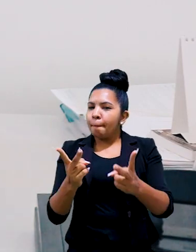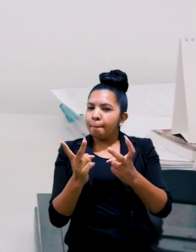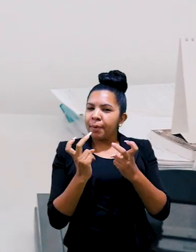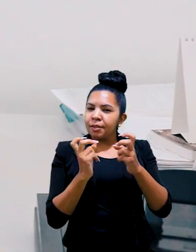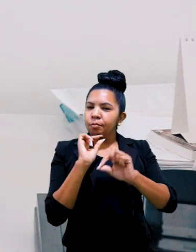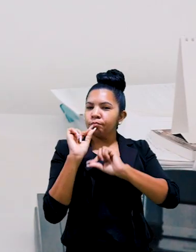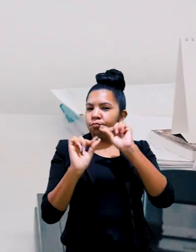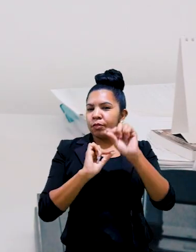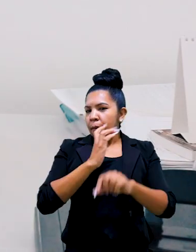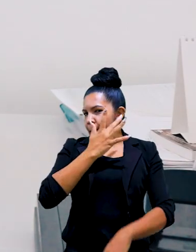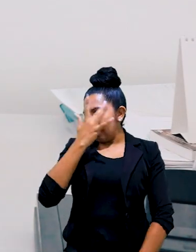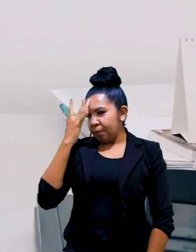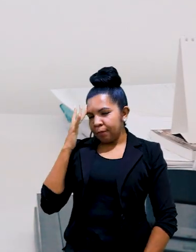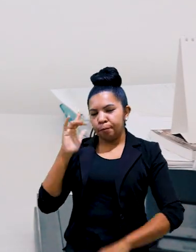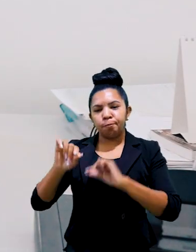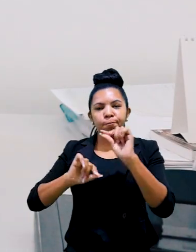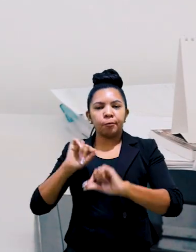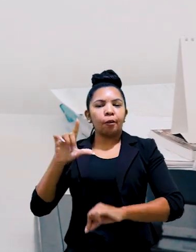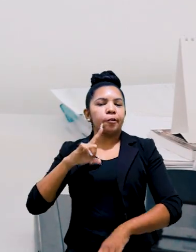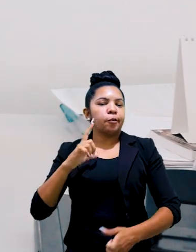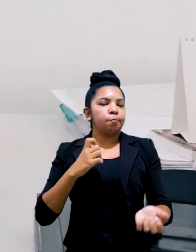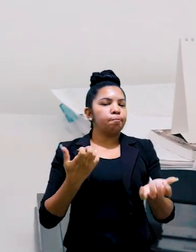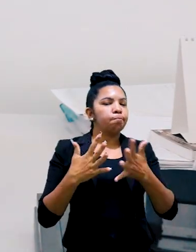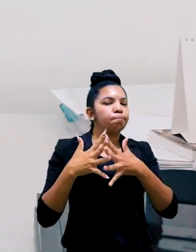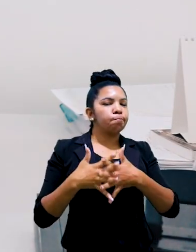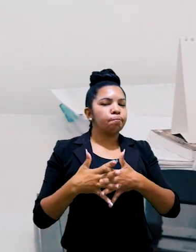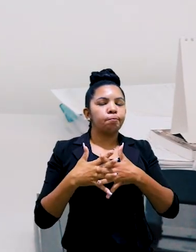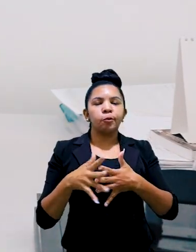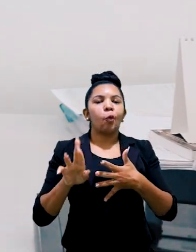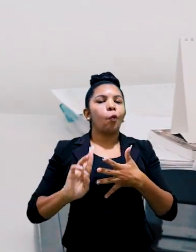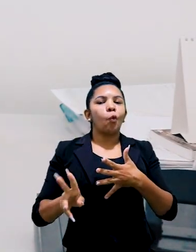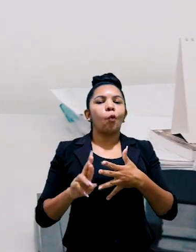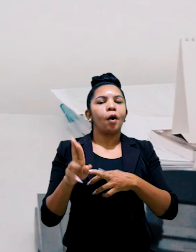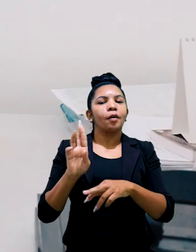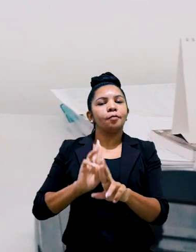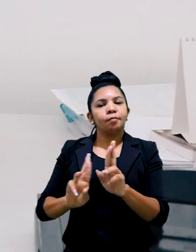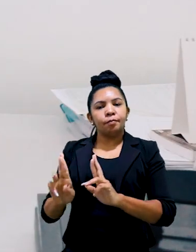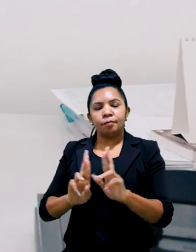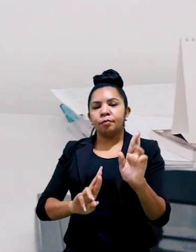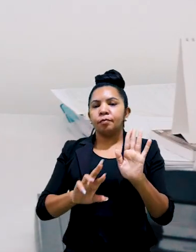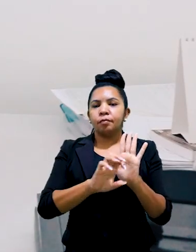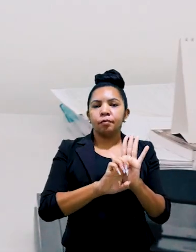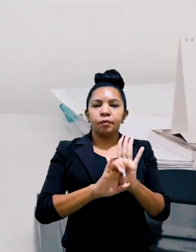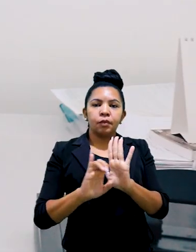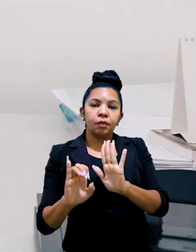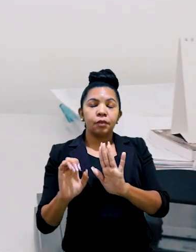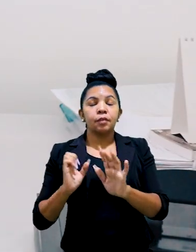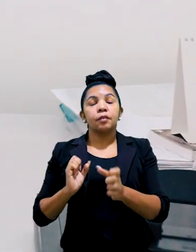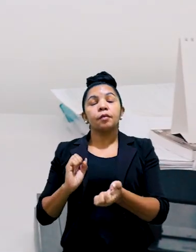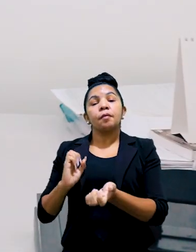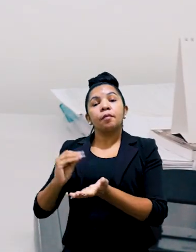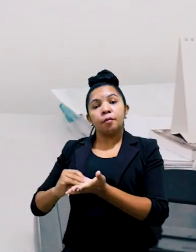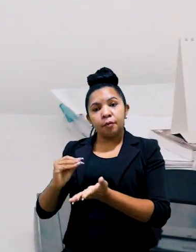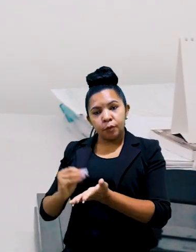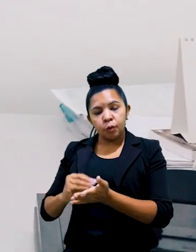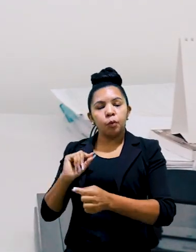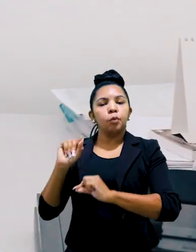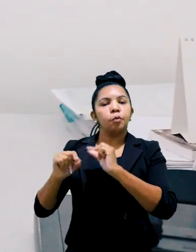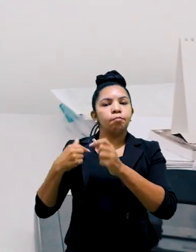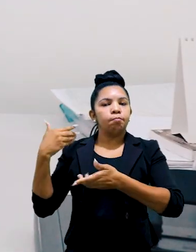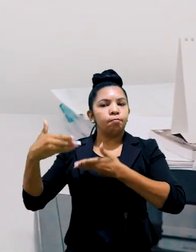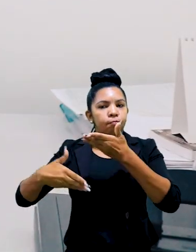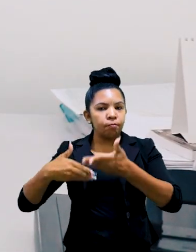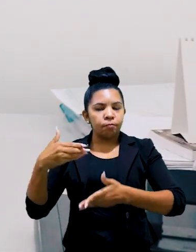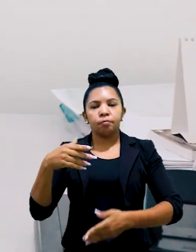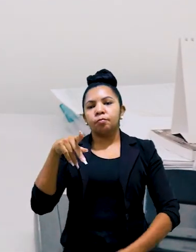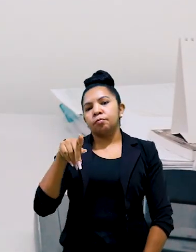Então a gente percebe que as pessoas, às vezes, por um determinado tipo de confusão ou não em relação aos editais, deixaram de participar do